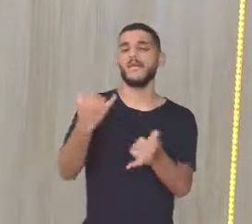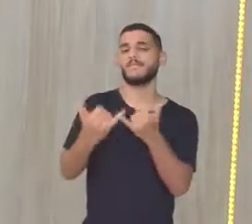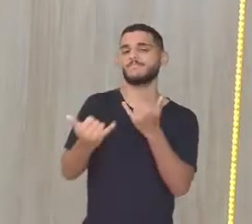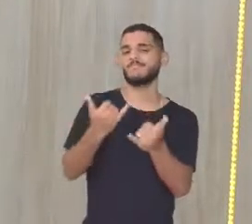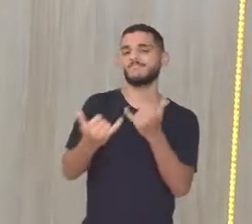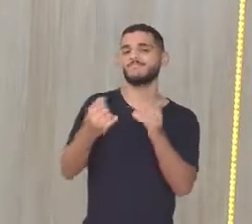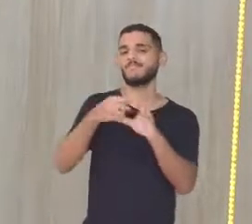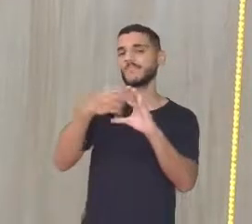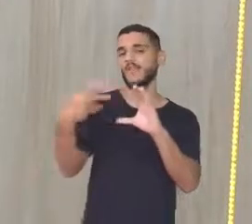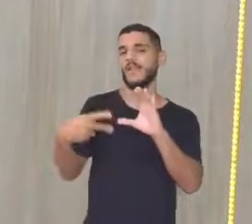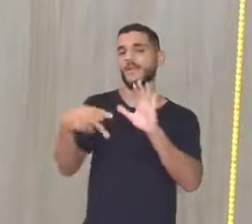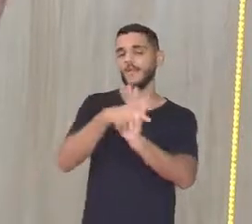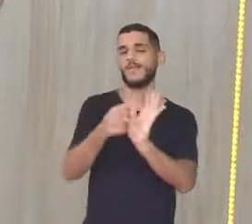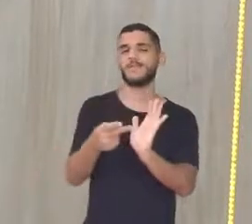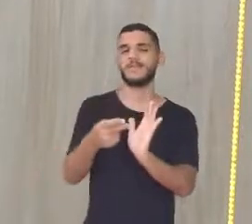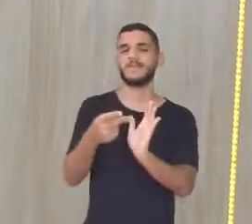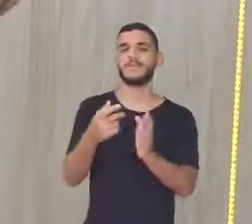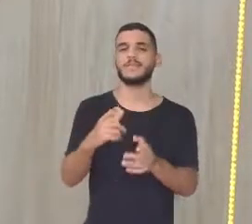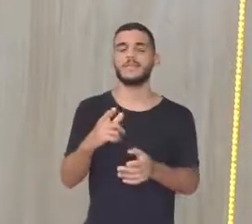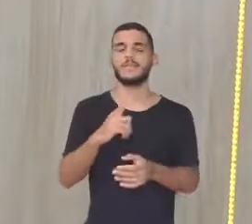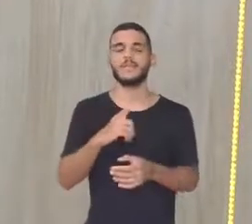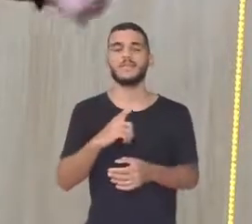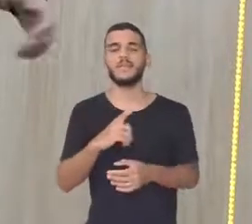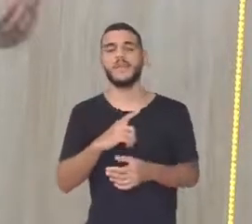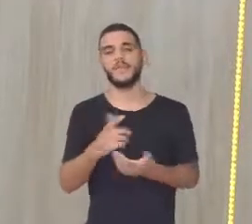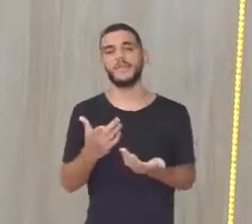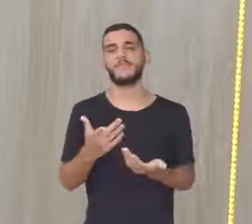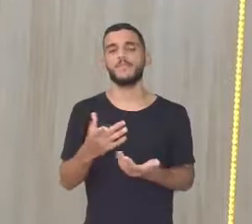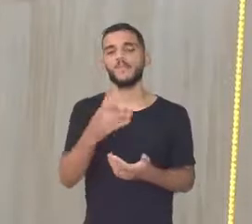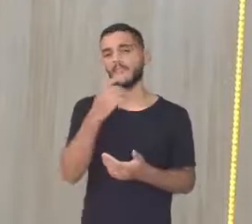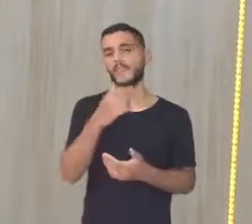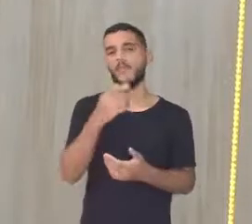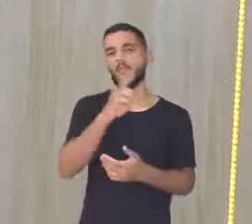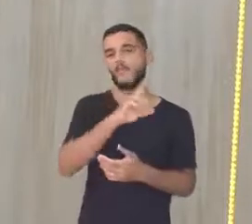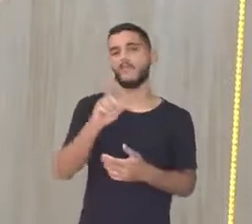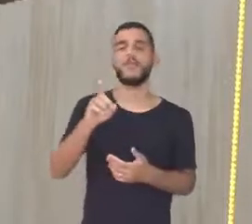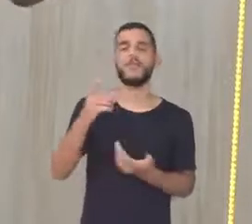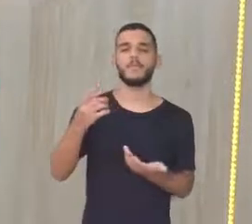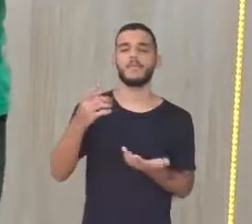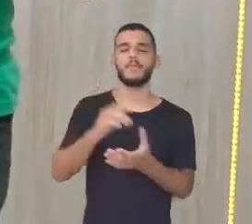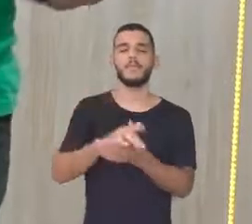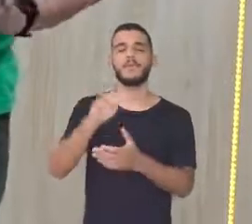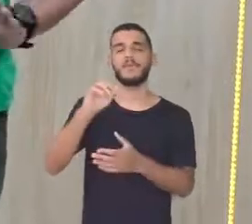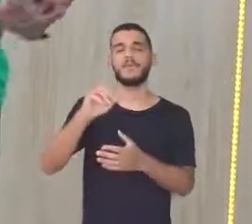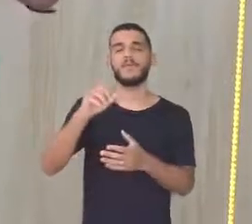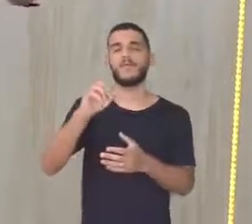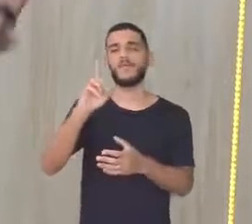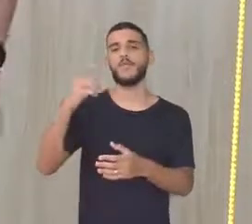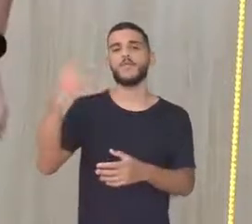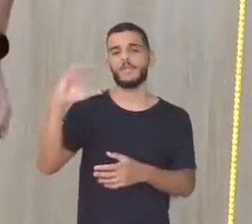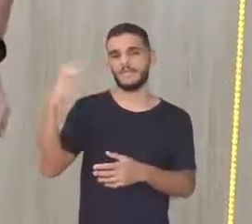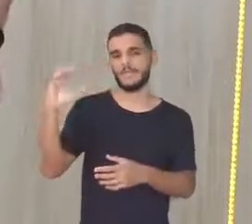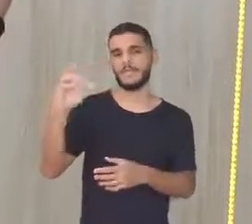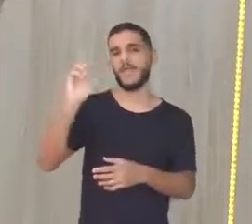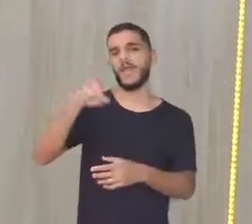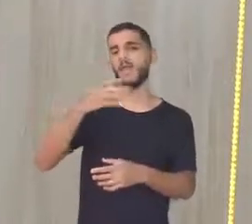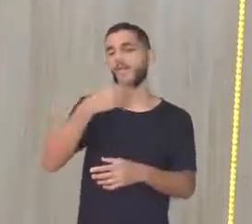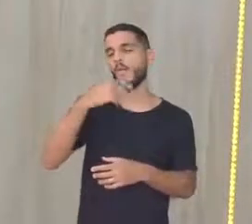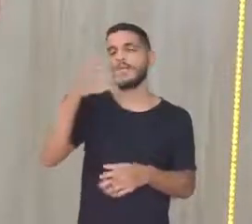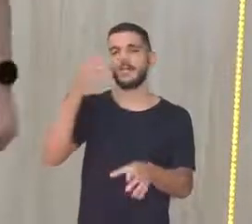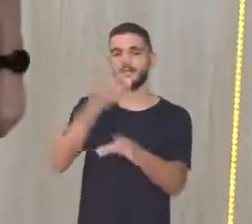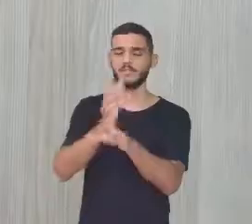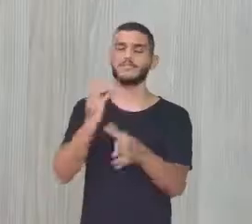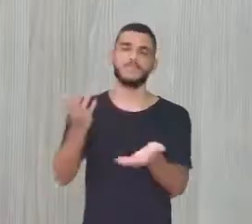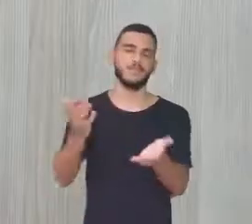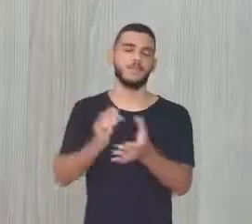Mongólia E Down Aí a questão do médico Que descobriu A questão do cromossomo E tal Aí a biologia Não é comigo não Mas enfim Aulas de